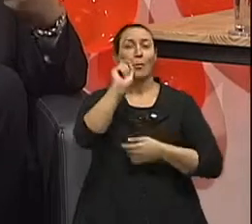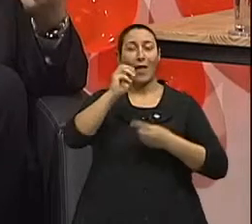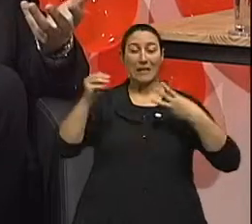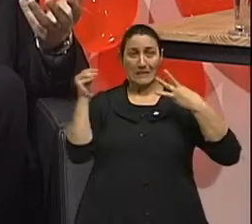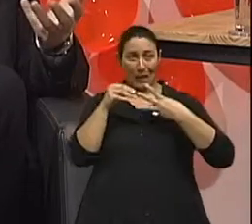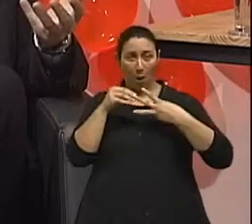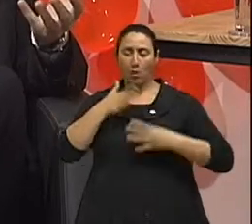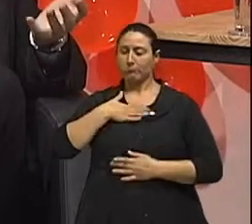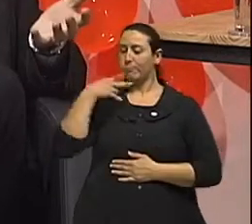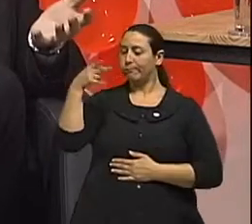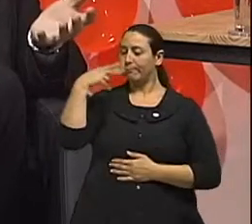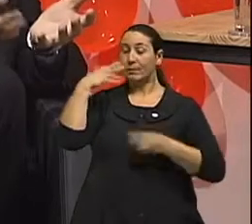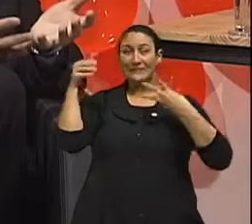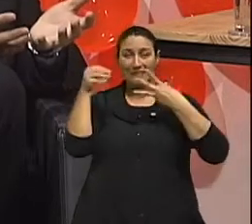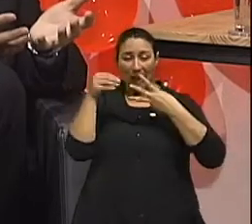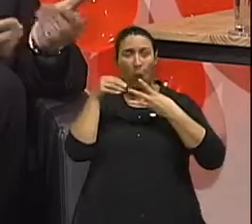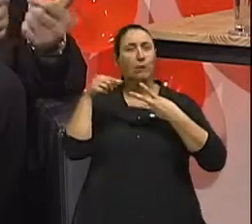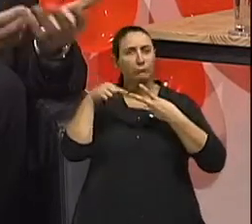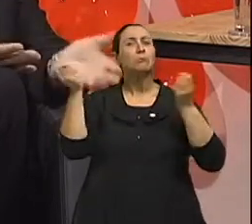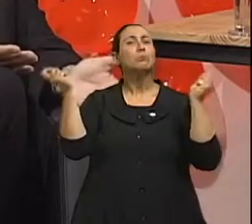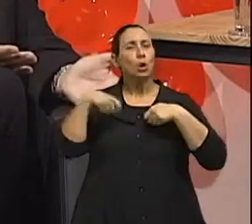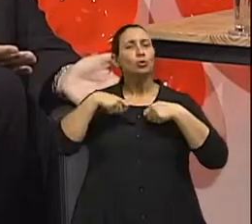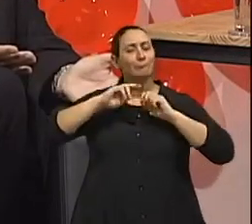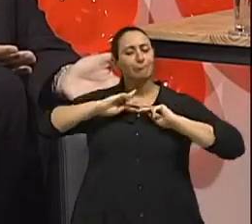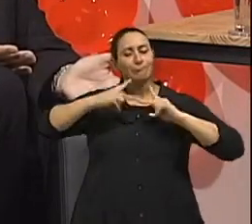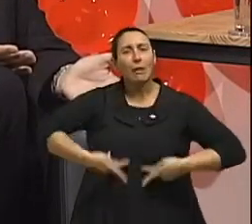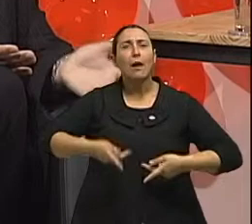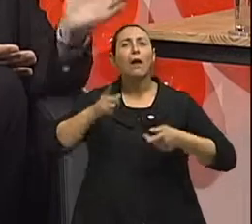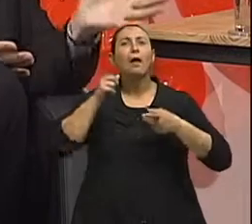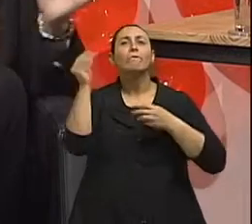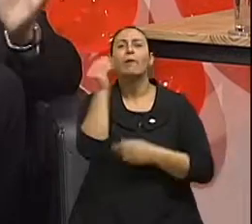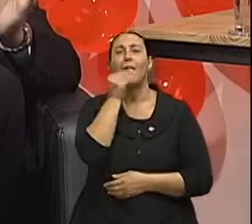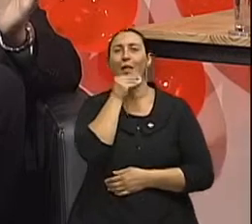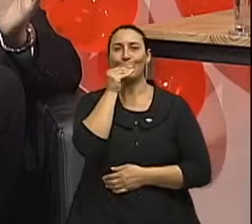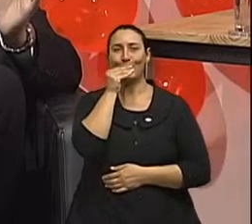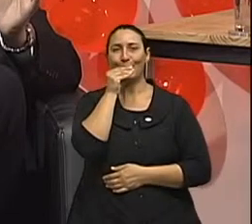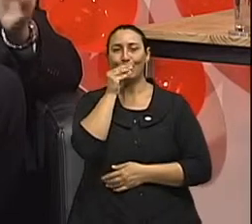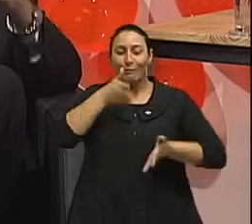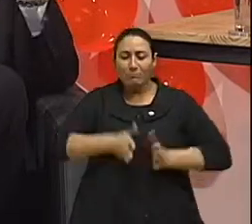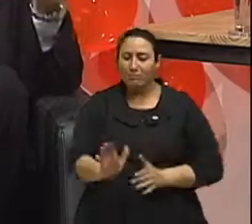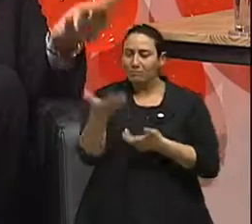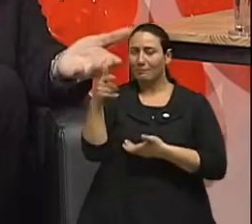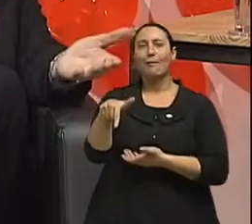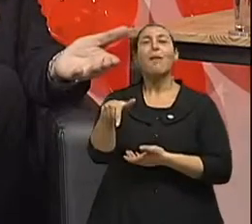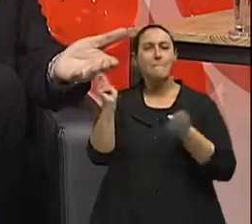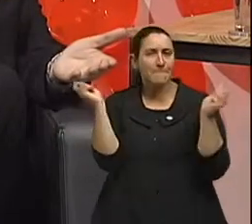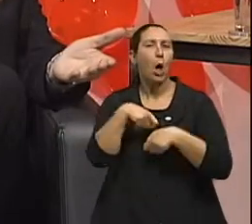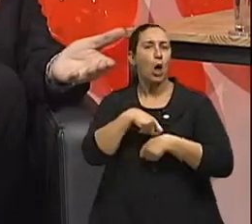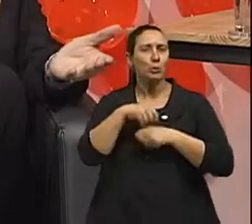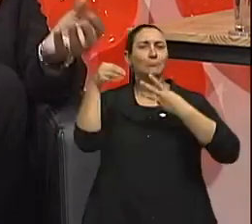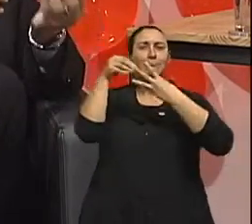suscetibilidade a receber essa agressão pode ser maior em determinadas famílias. Portanto, o câncer não é,